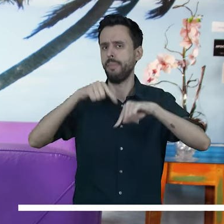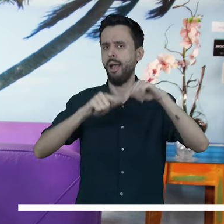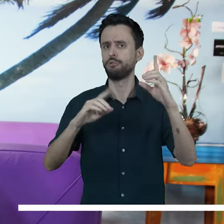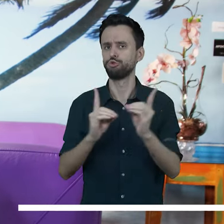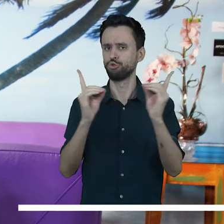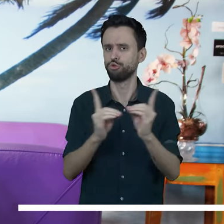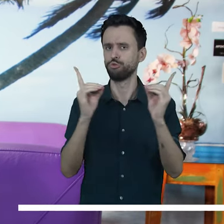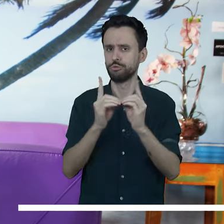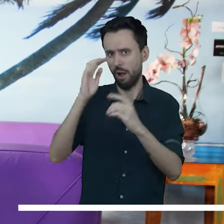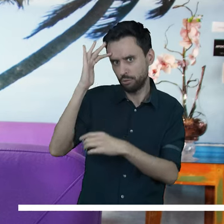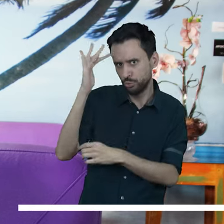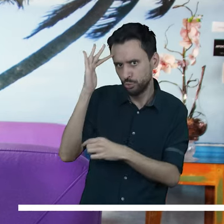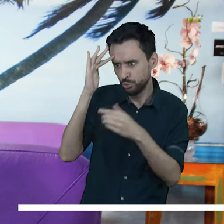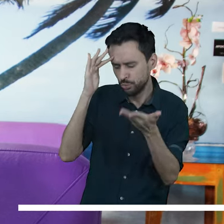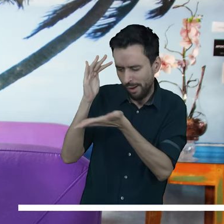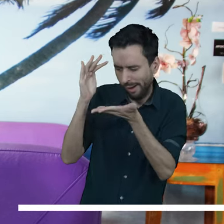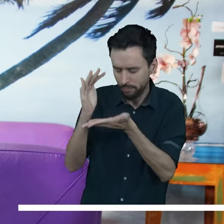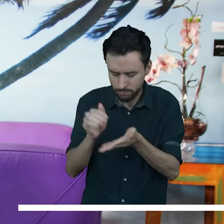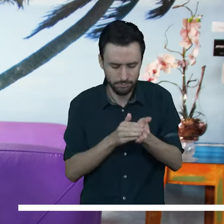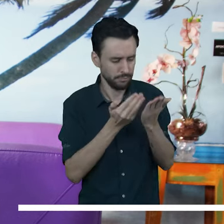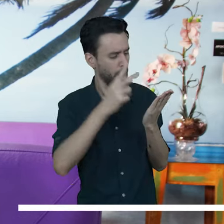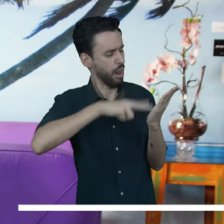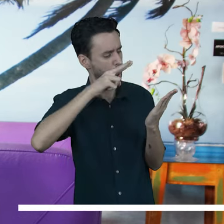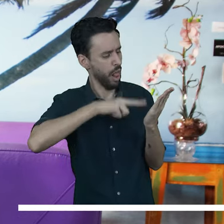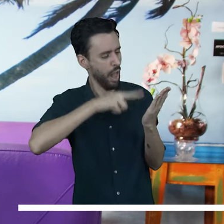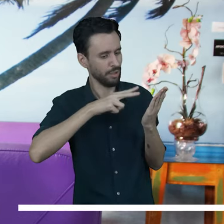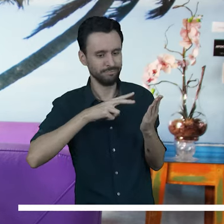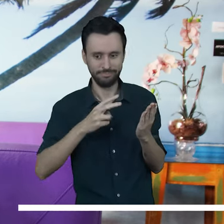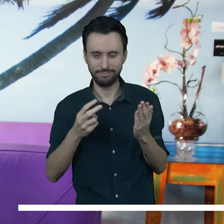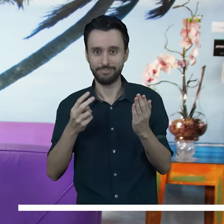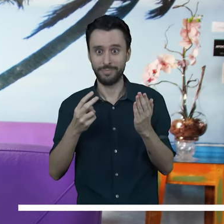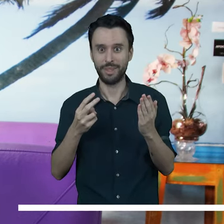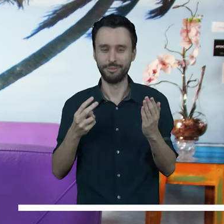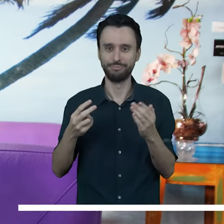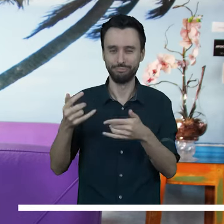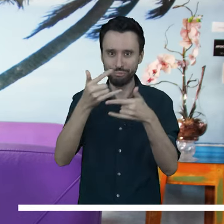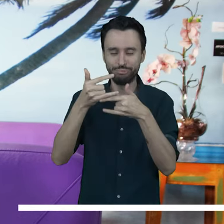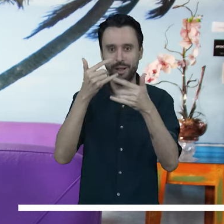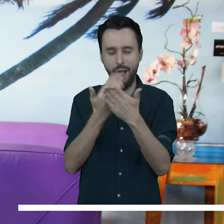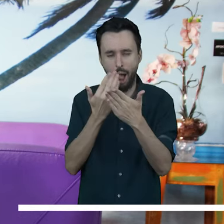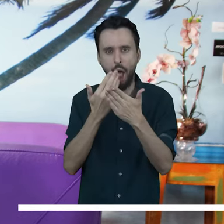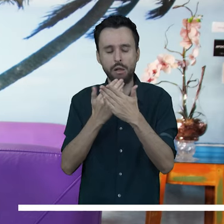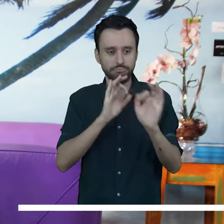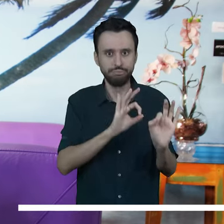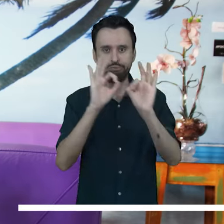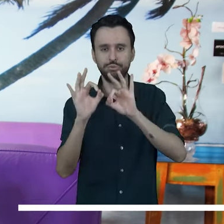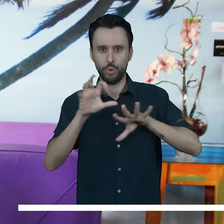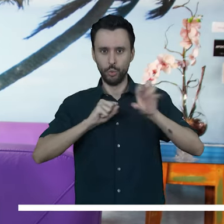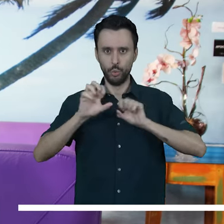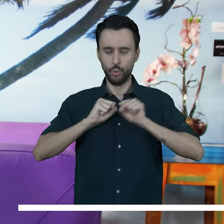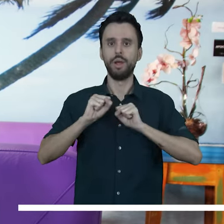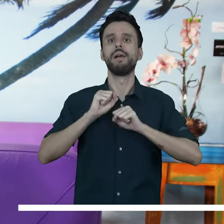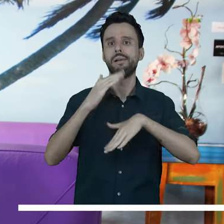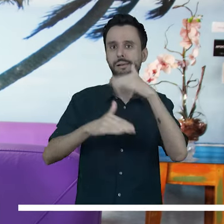da Unintese mesmo é ofertado muito material teórico. Então, assim, pegar esse material, ler, usufruir mesmo dos momentos de aula como um momento para